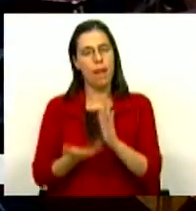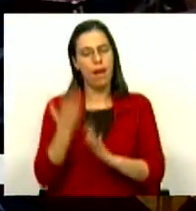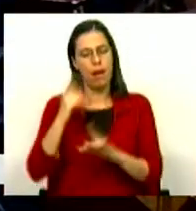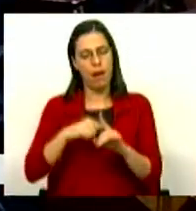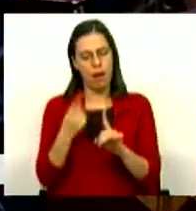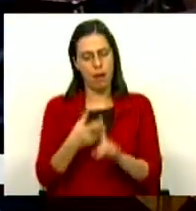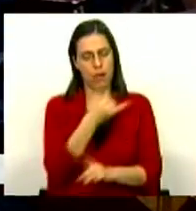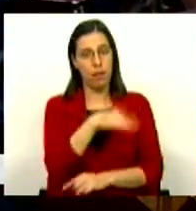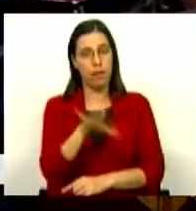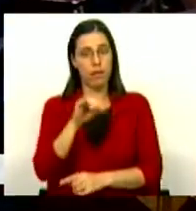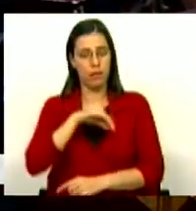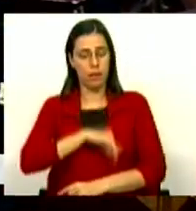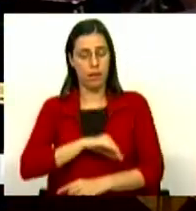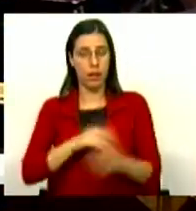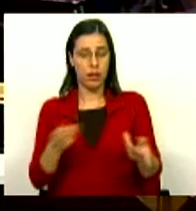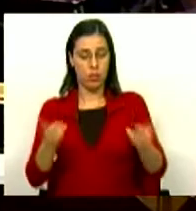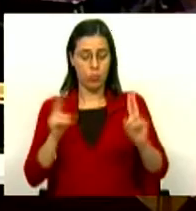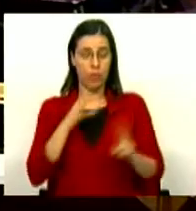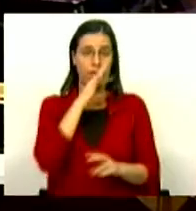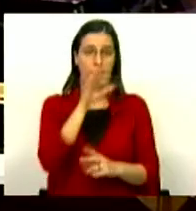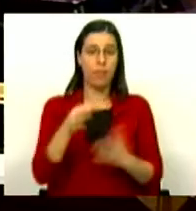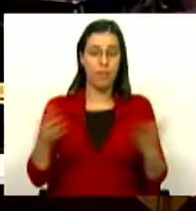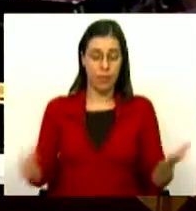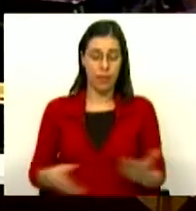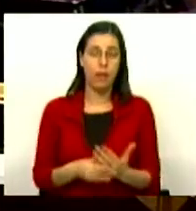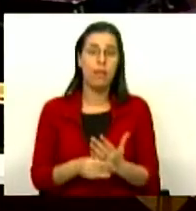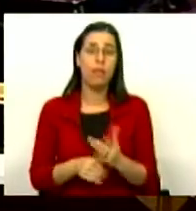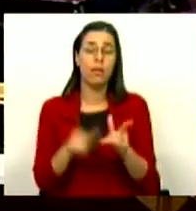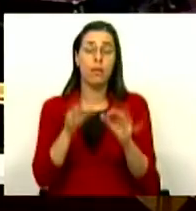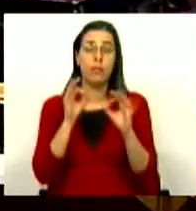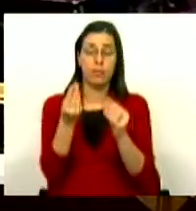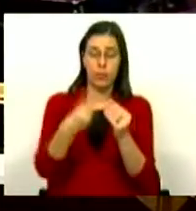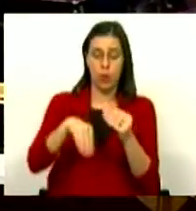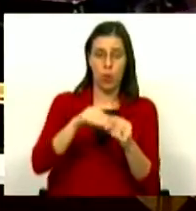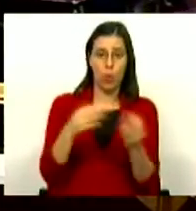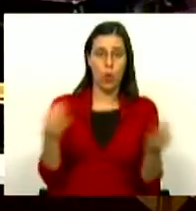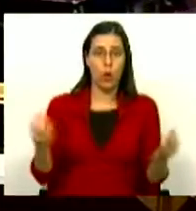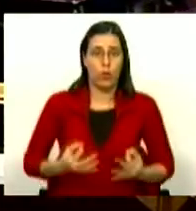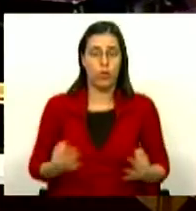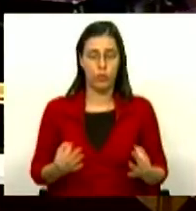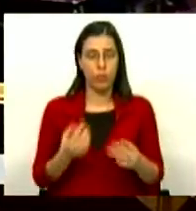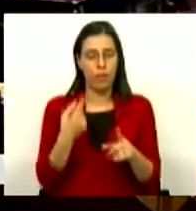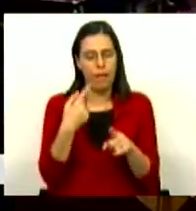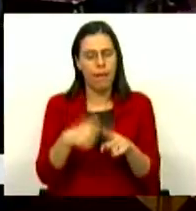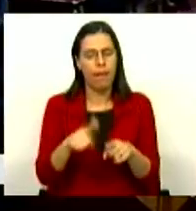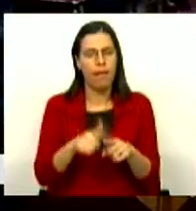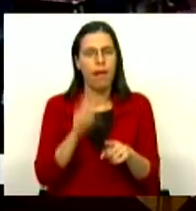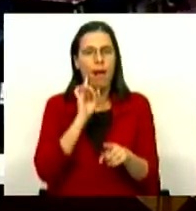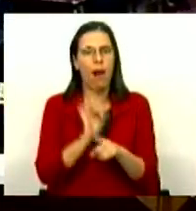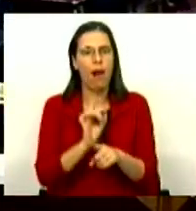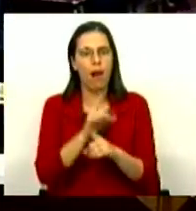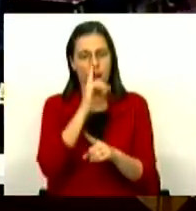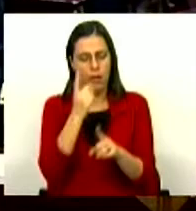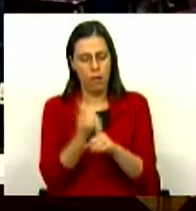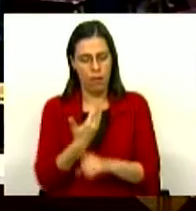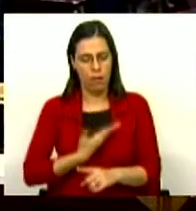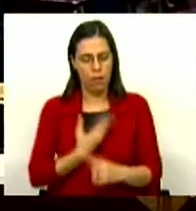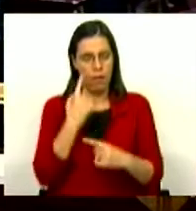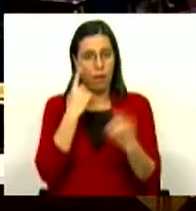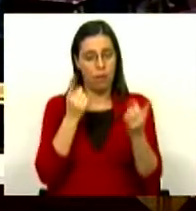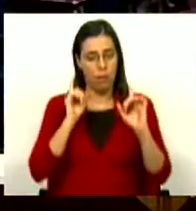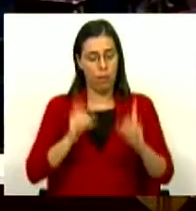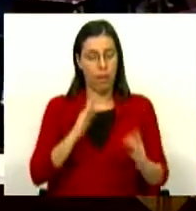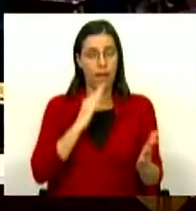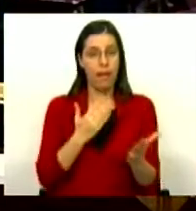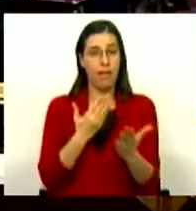2016 o rendimento disponível das famílias, e isso foi compensado com o crédito que aqueles que compram a dívida pública começaram